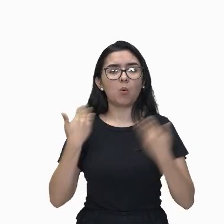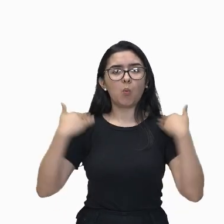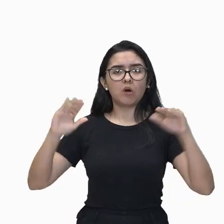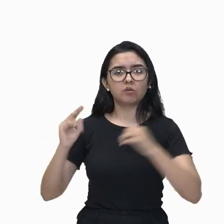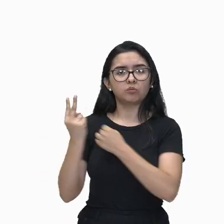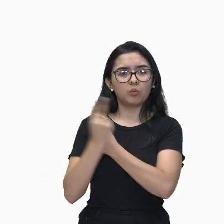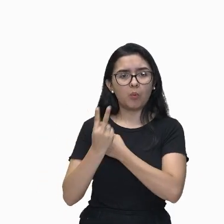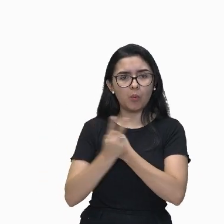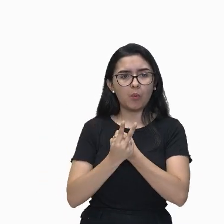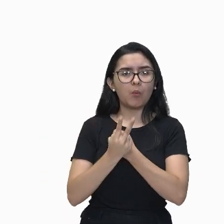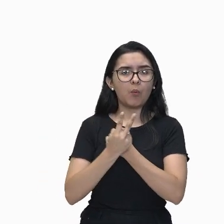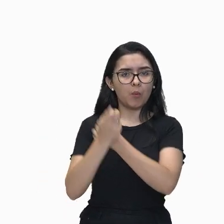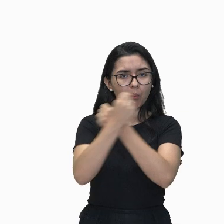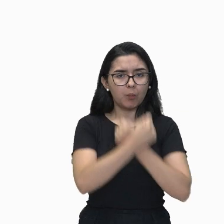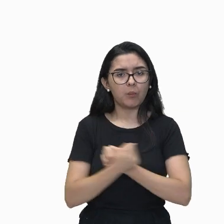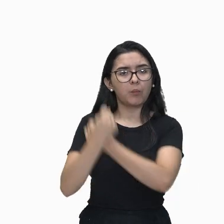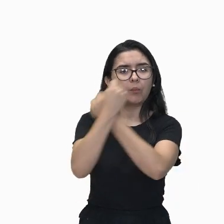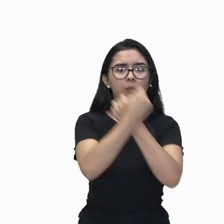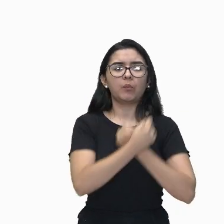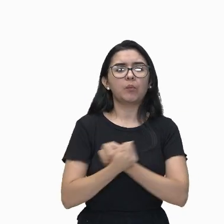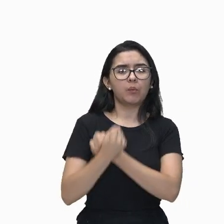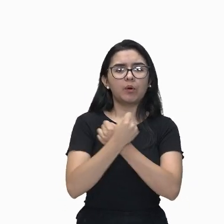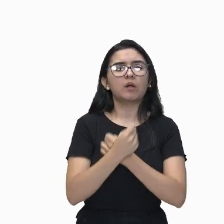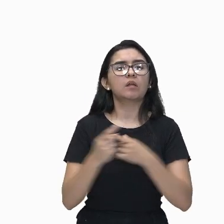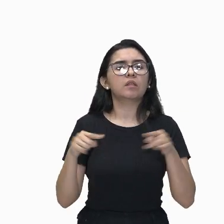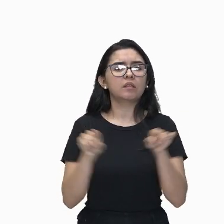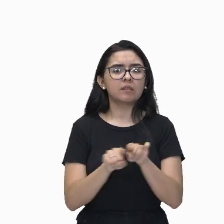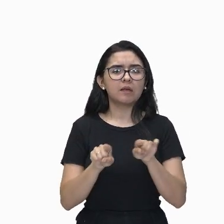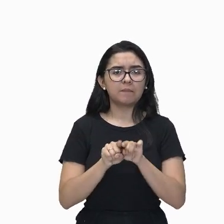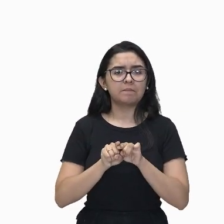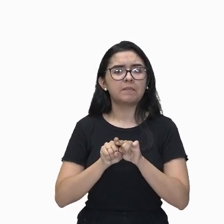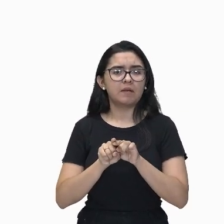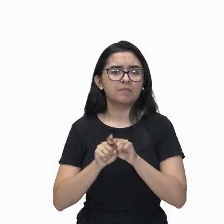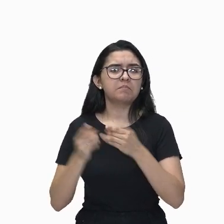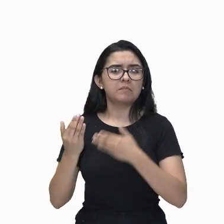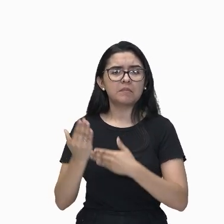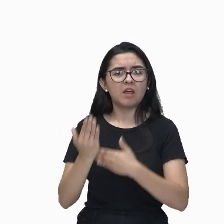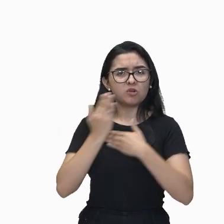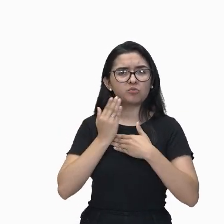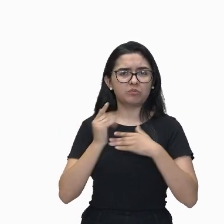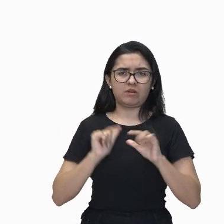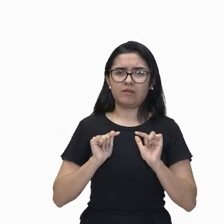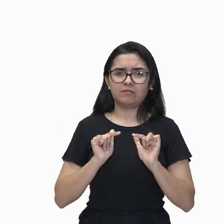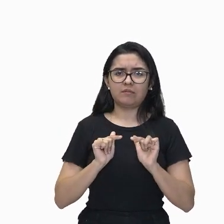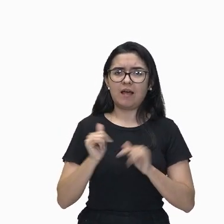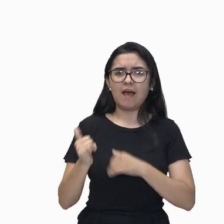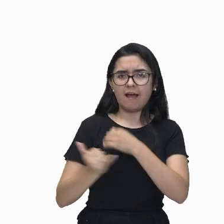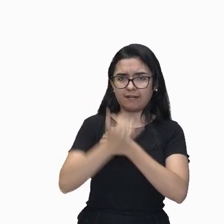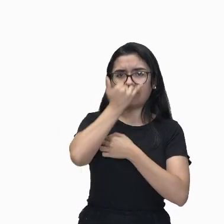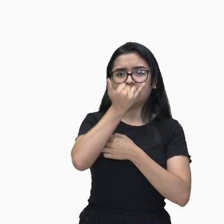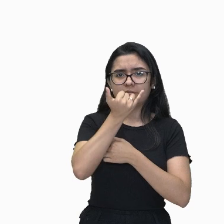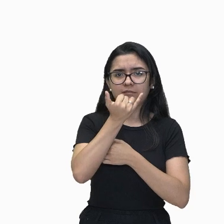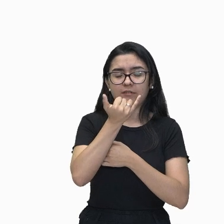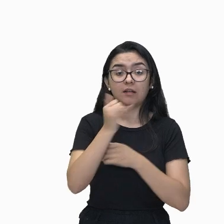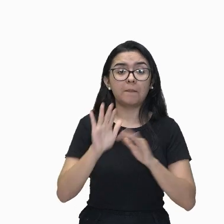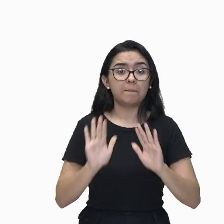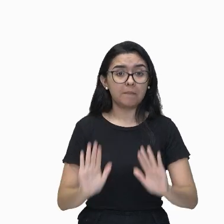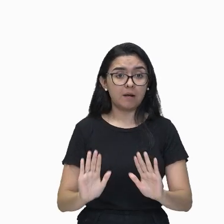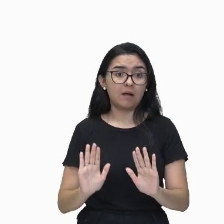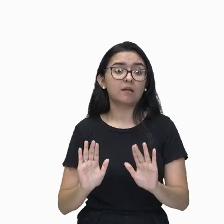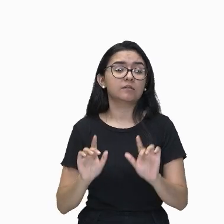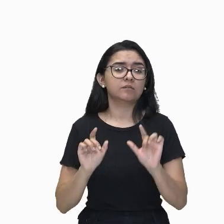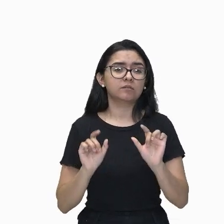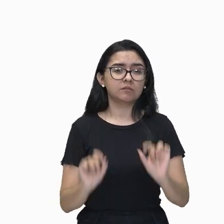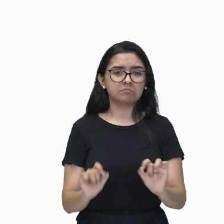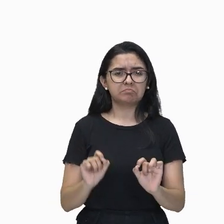guarda, livrara eu de diabólicos azares. Mas vejo que